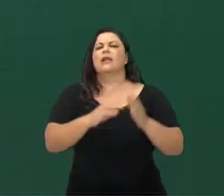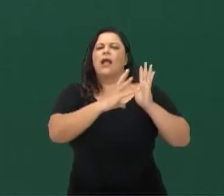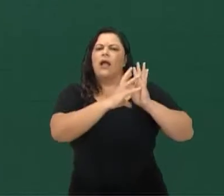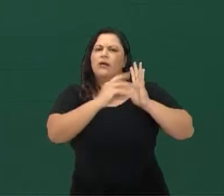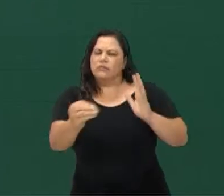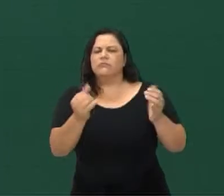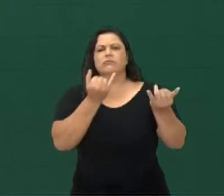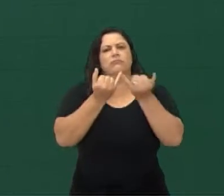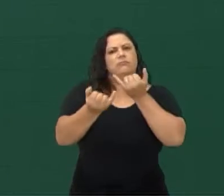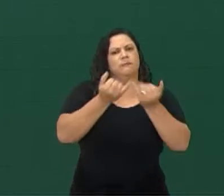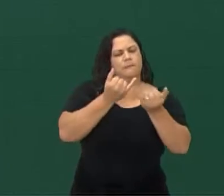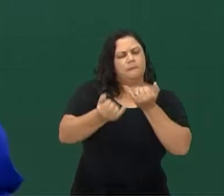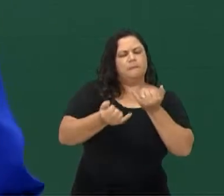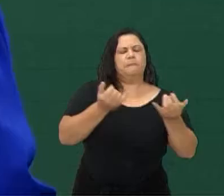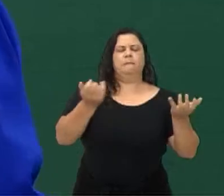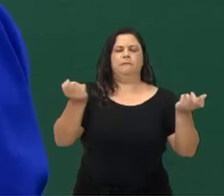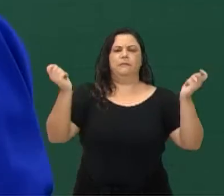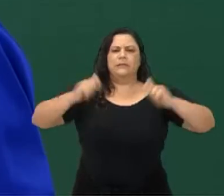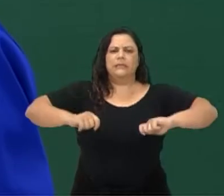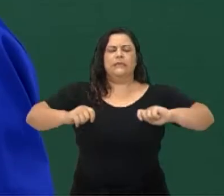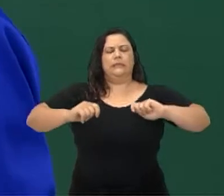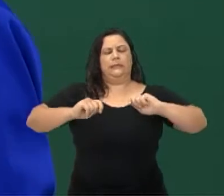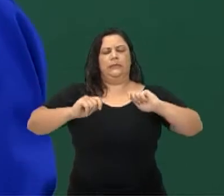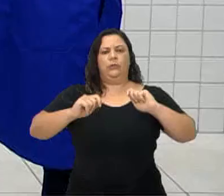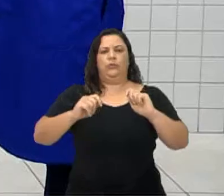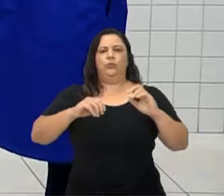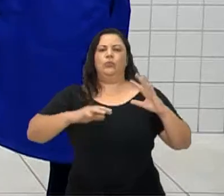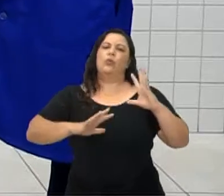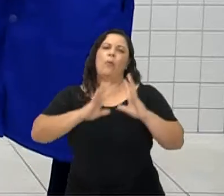uma batalha, né? Uma luta.